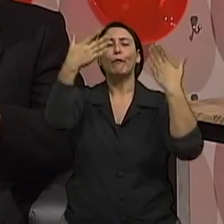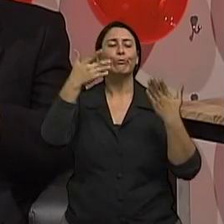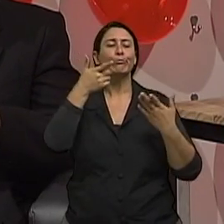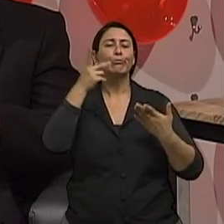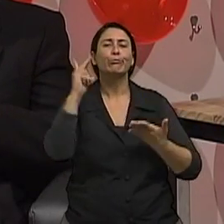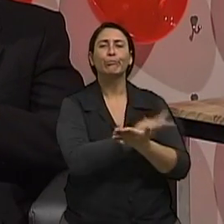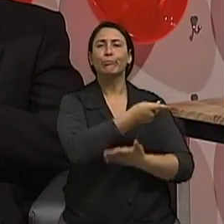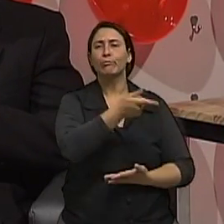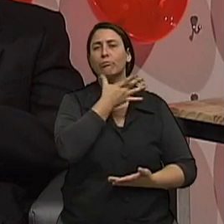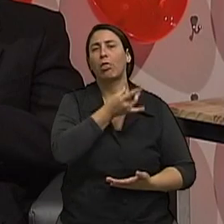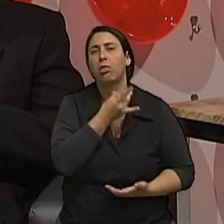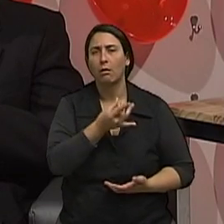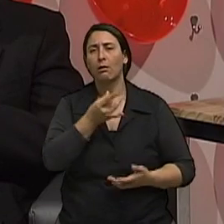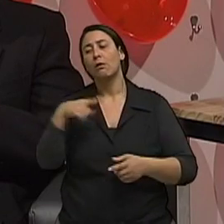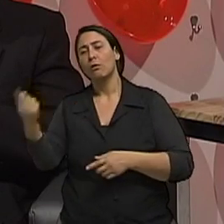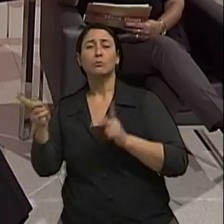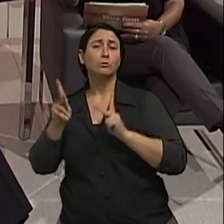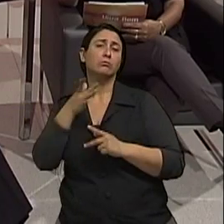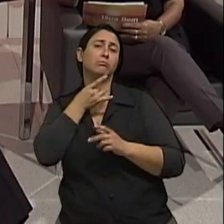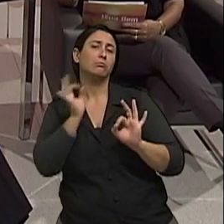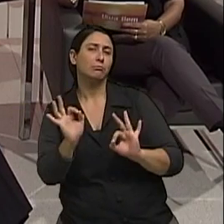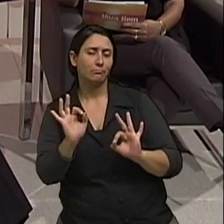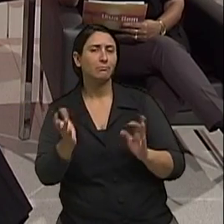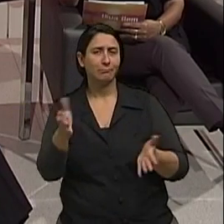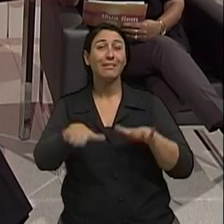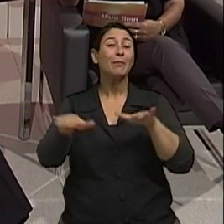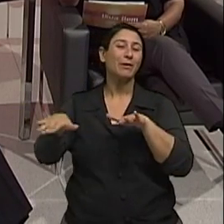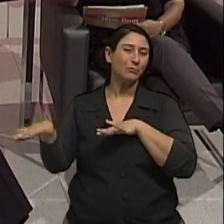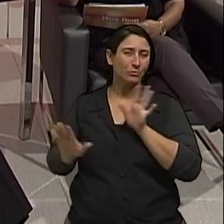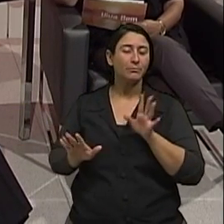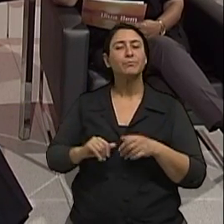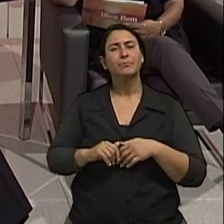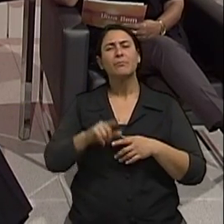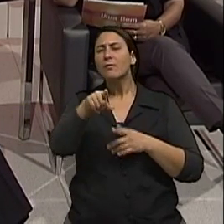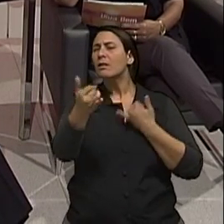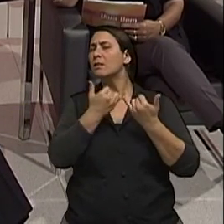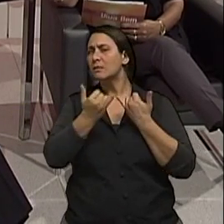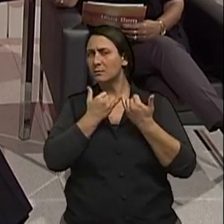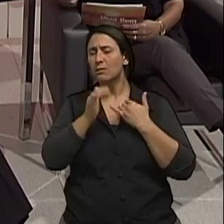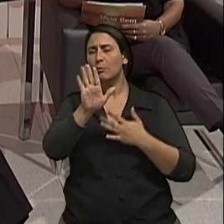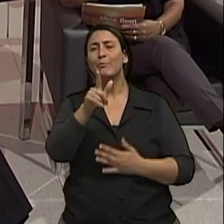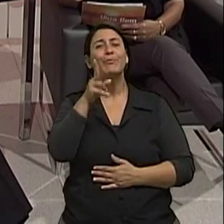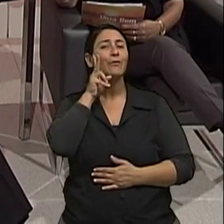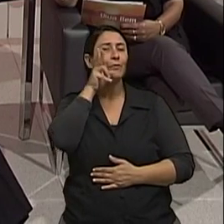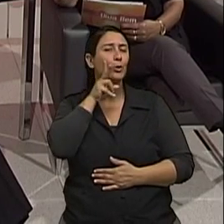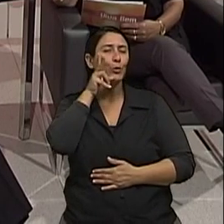forma moderada, uma, duas, três doses, não mais do que três doses diárias. Tá, então eu vou dar um exemplo. Porque a questão do vinho tinto